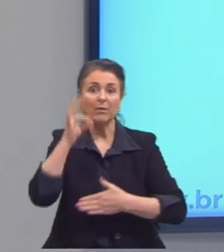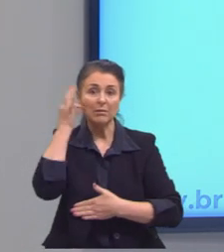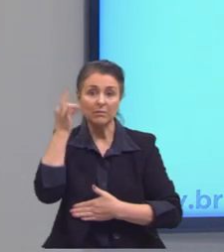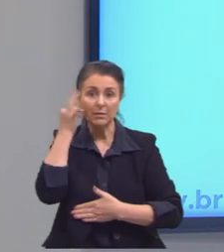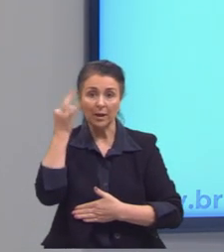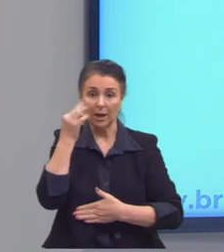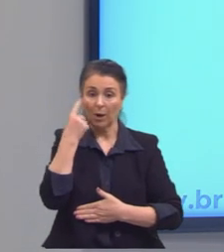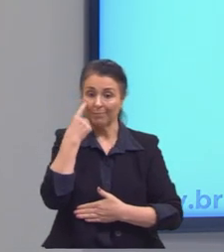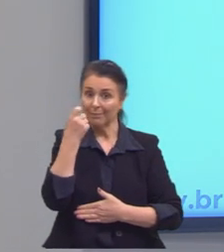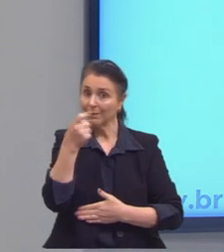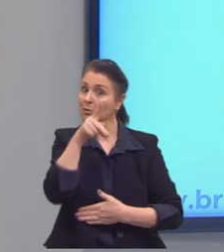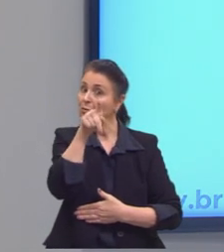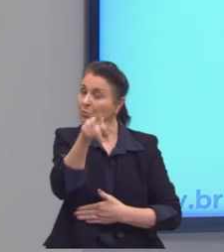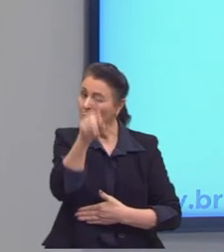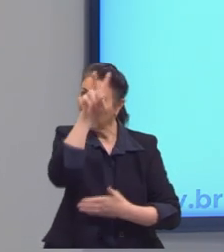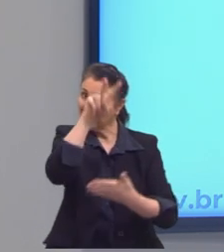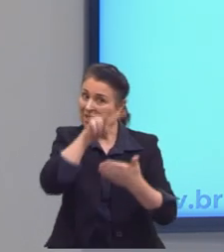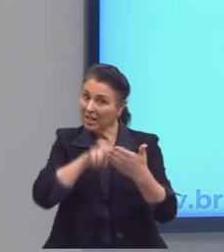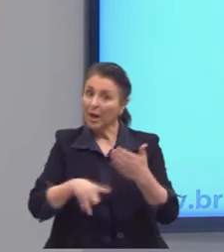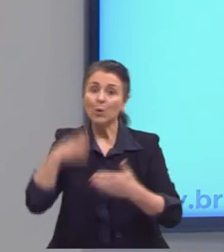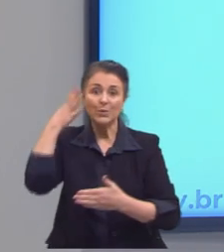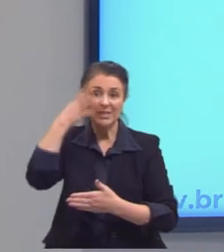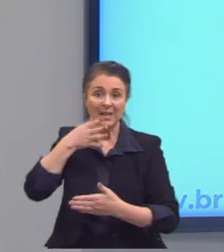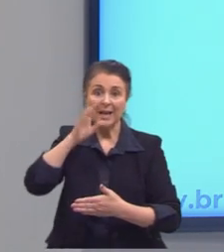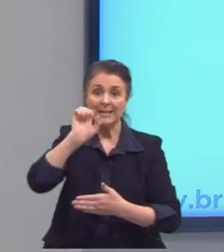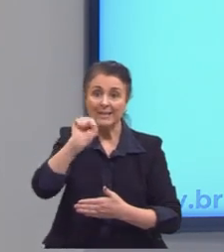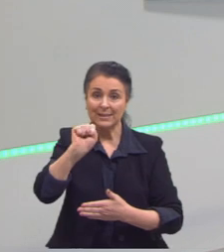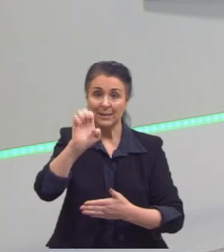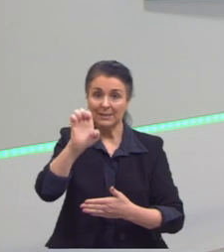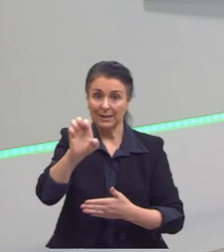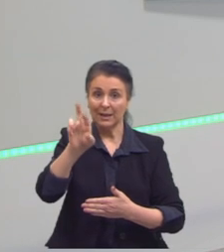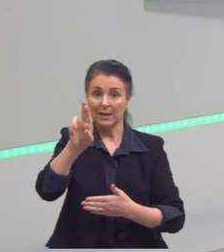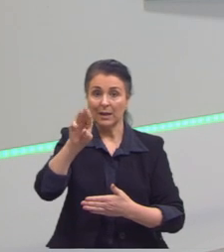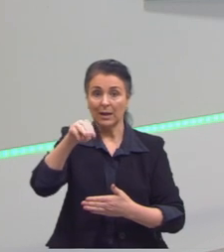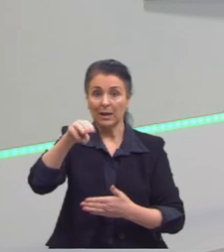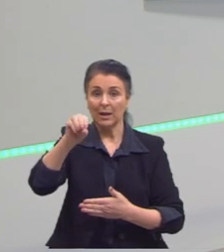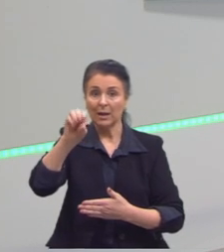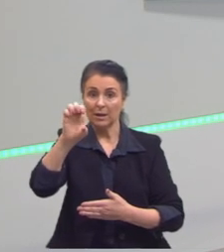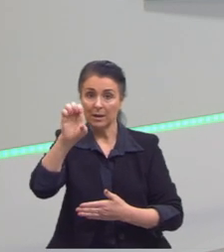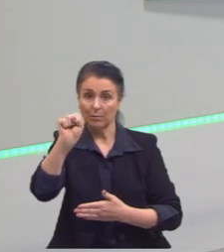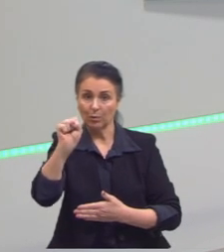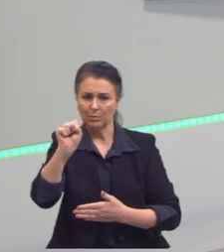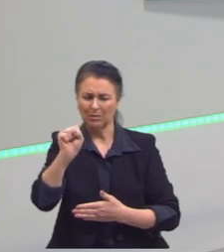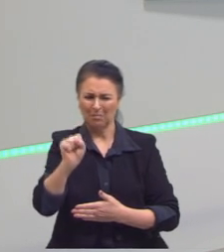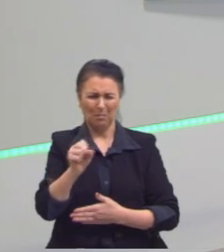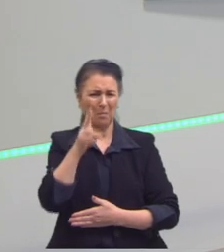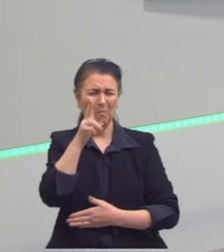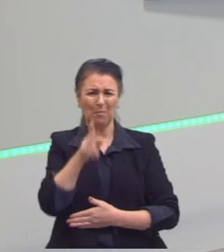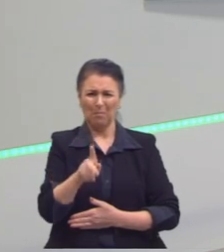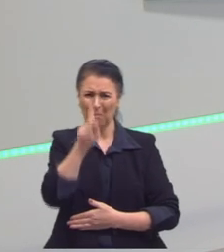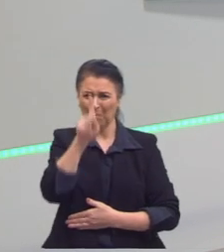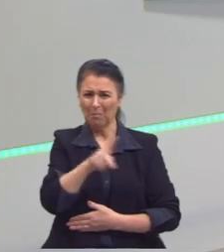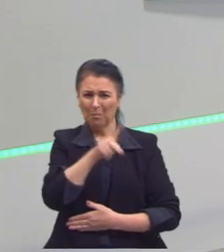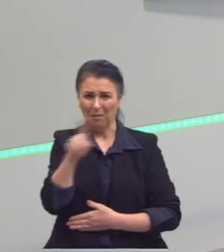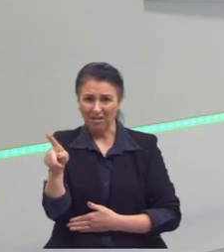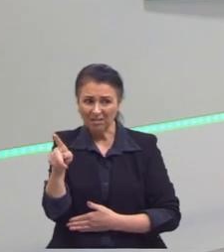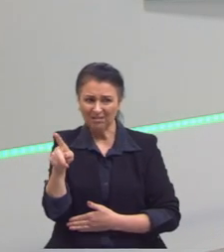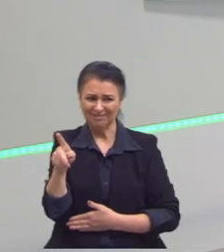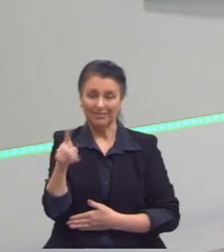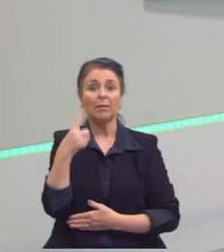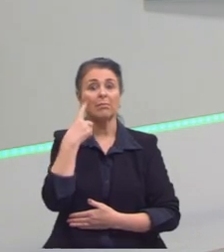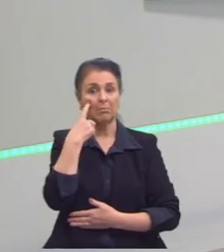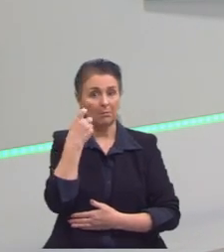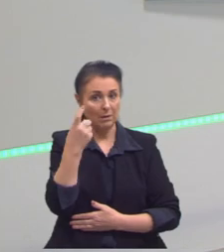alguns desses sermões. Ai, mas ler sermão de padre, professora. Gente, é muito interessante, porque ele usa de muitas